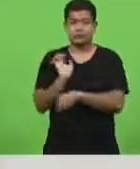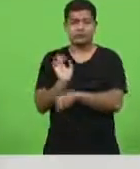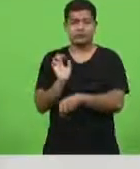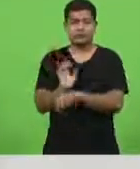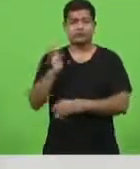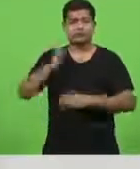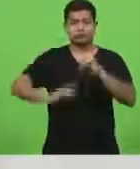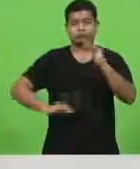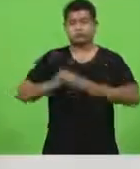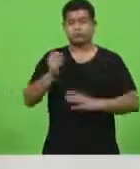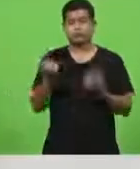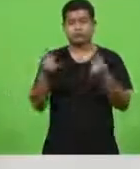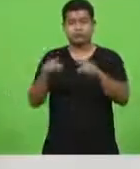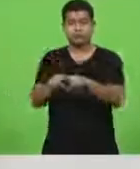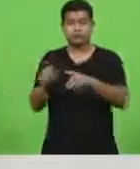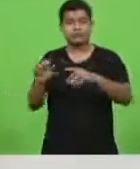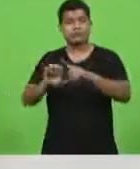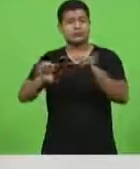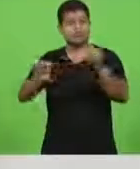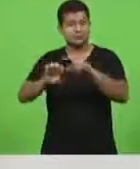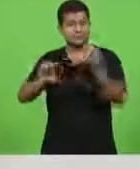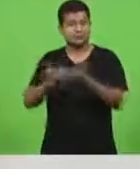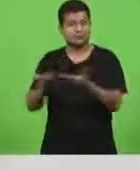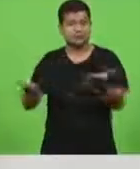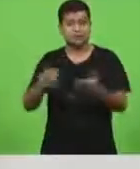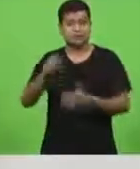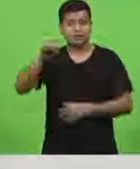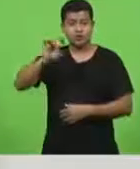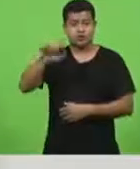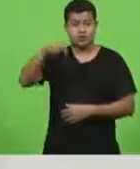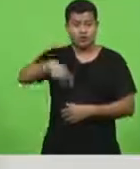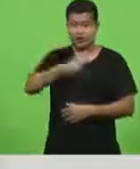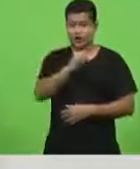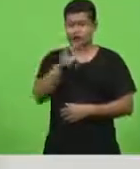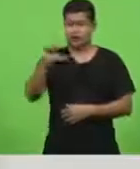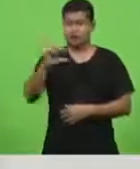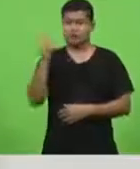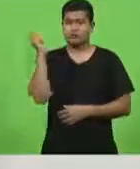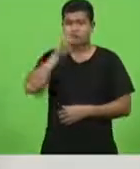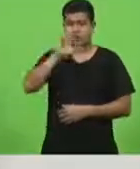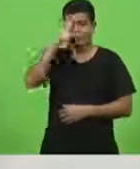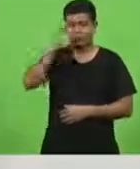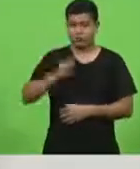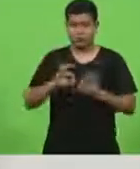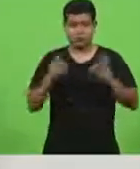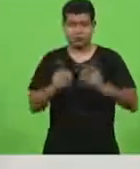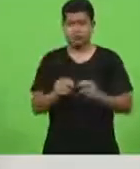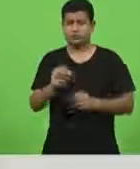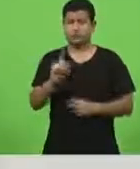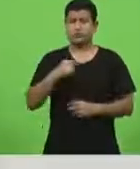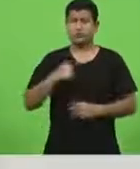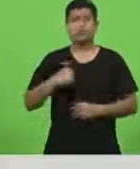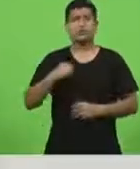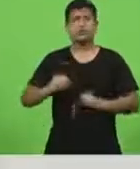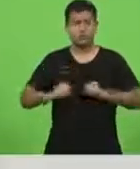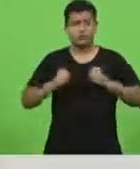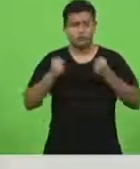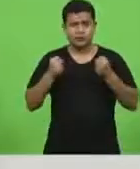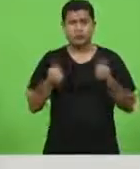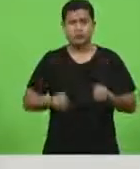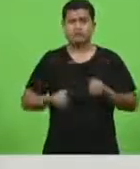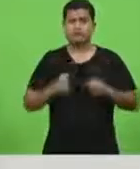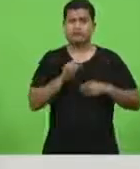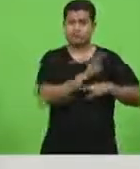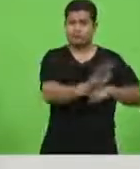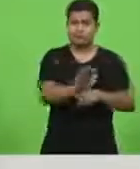parceria com os empreendedores somente Santa Catarina não consegue resolver tudo mas aquilo que pode ser feito está sendo estendido